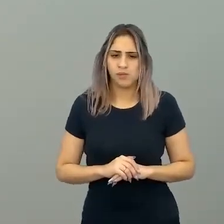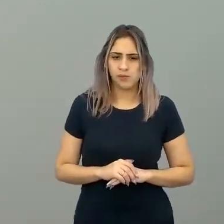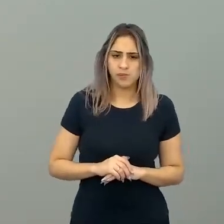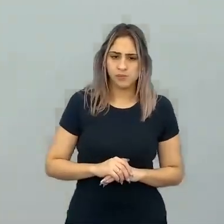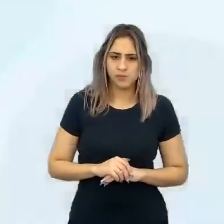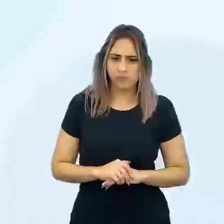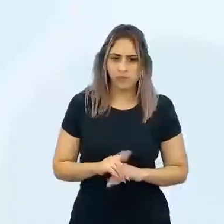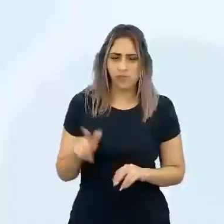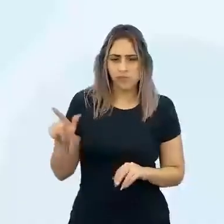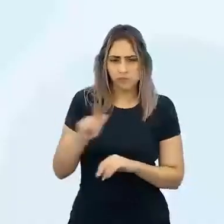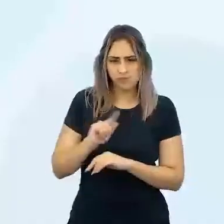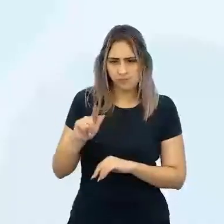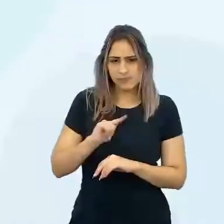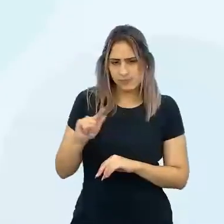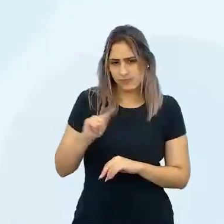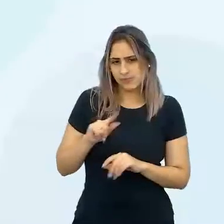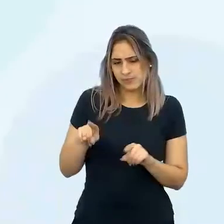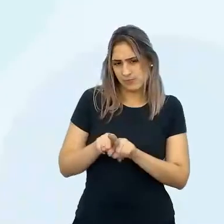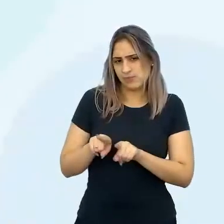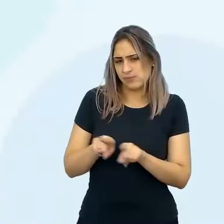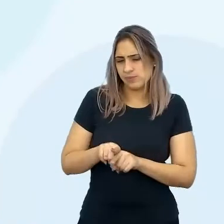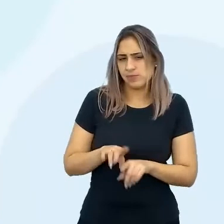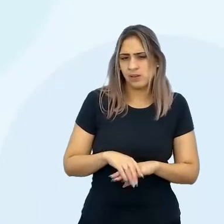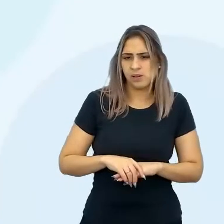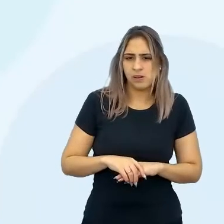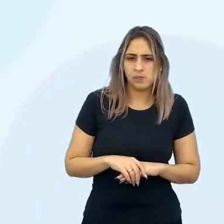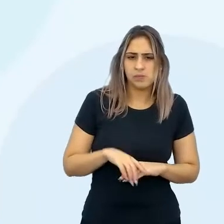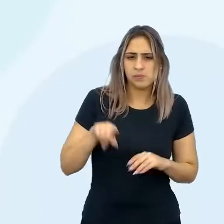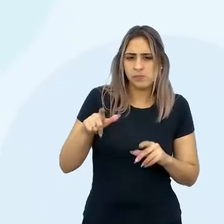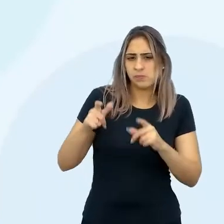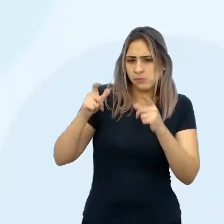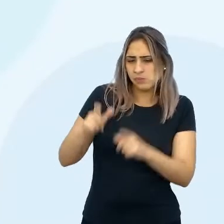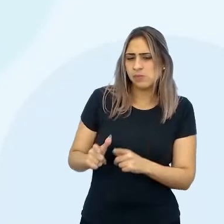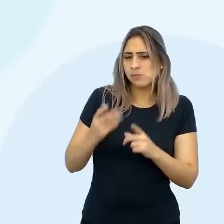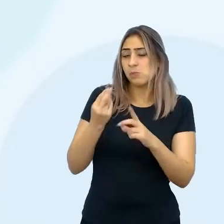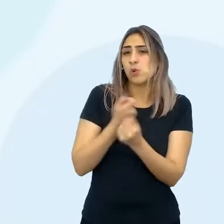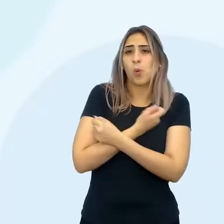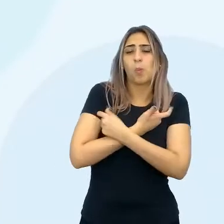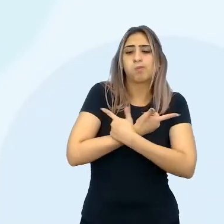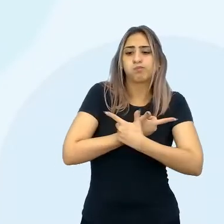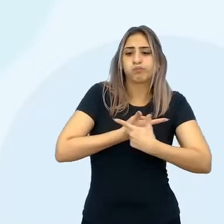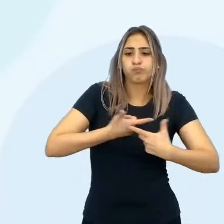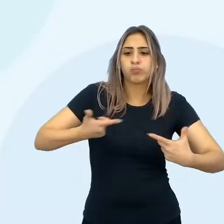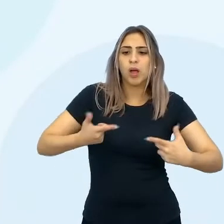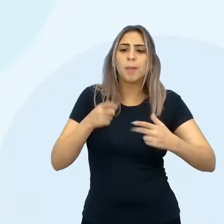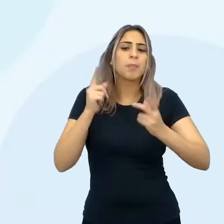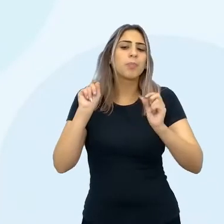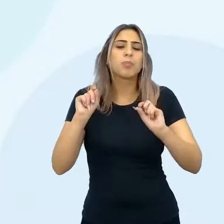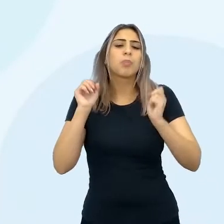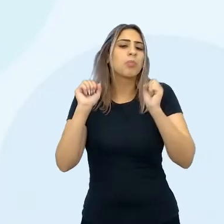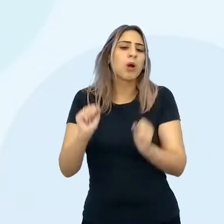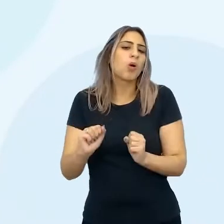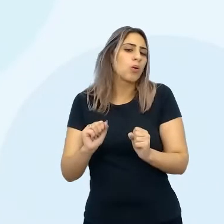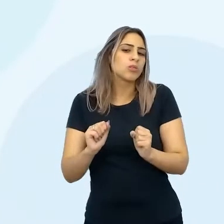A gente também tem o onde, né? Então, esse onde também é muito amplo, porque pode ser,